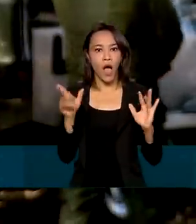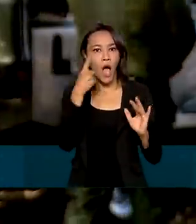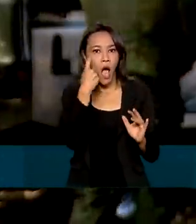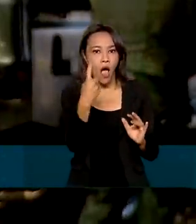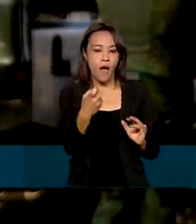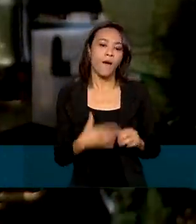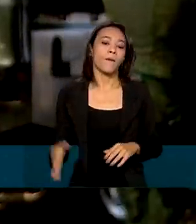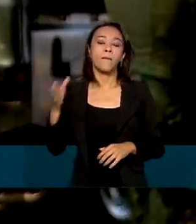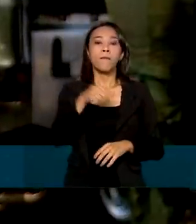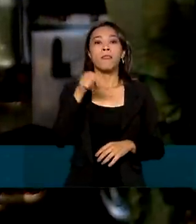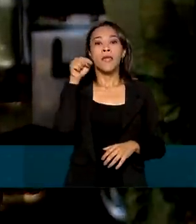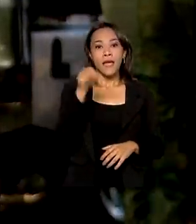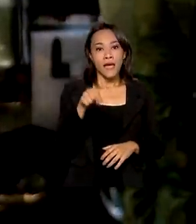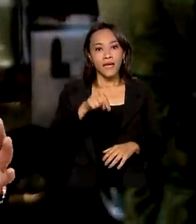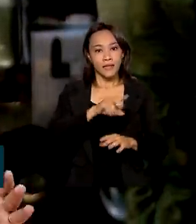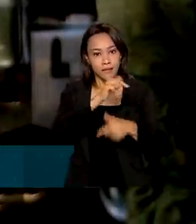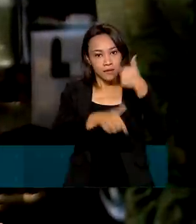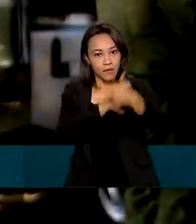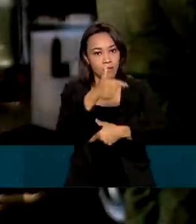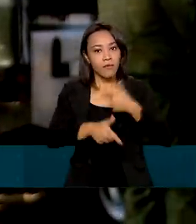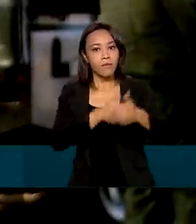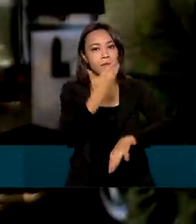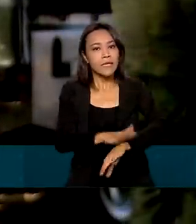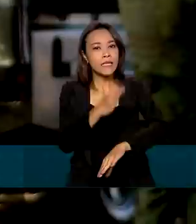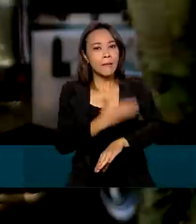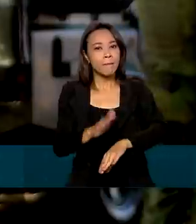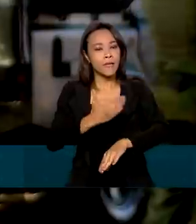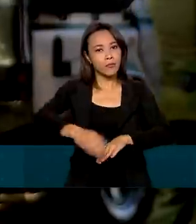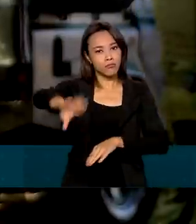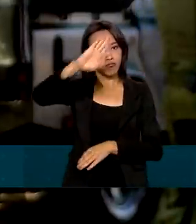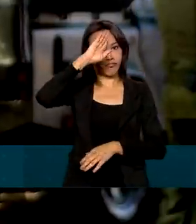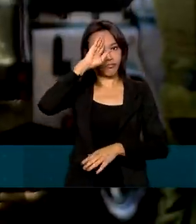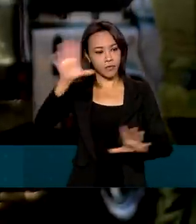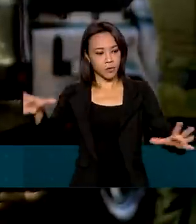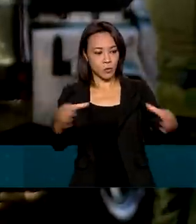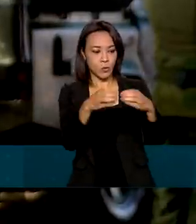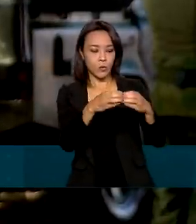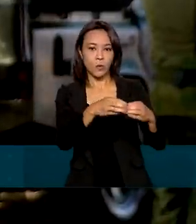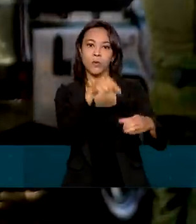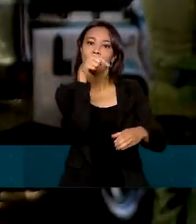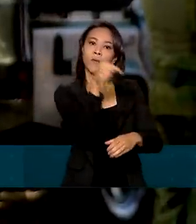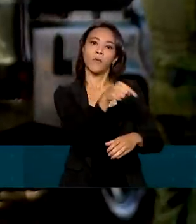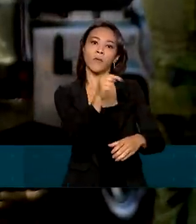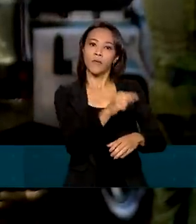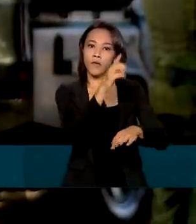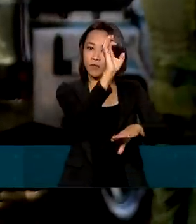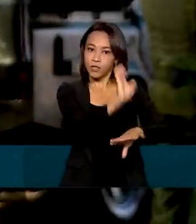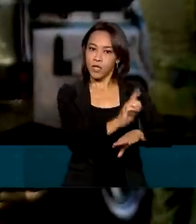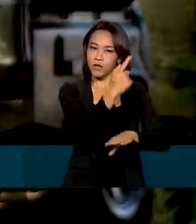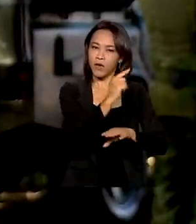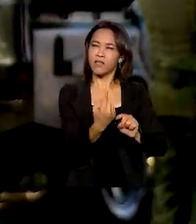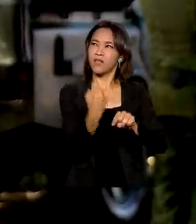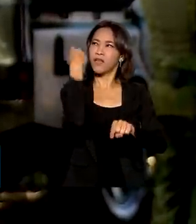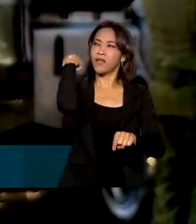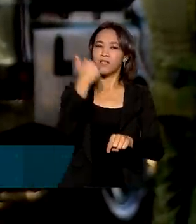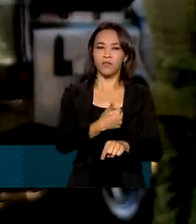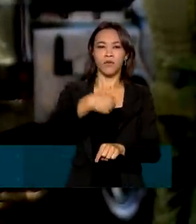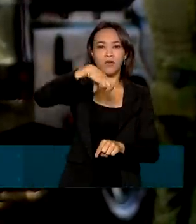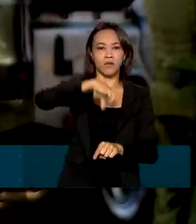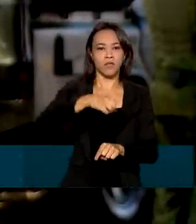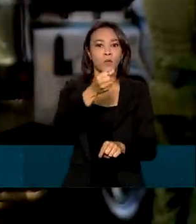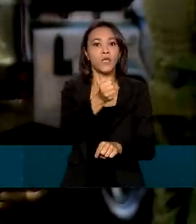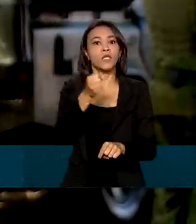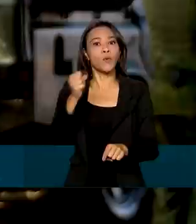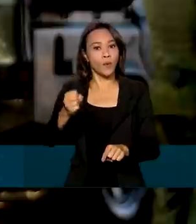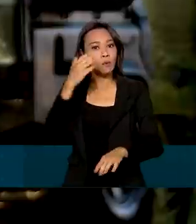Operação Formosa é o maior treinamento militar da Marinha e é realizada todos os anos, desde 1988 no Planalto Central.